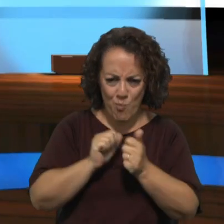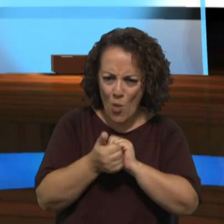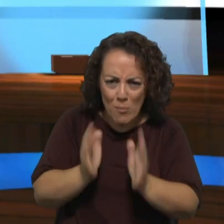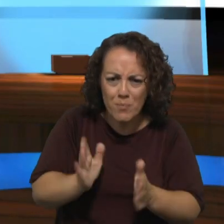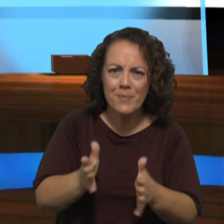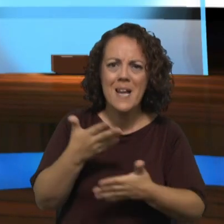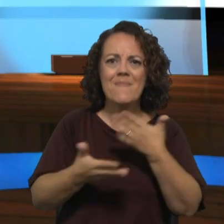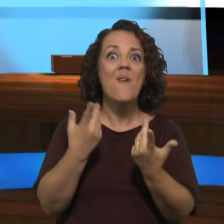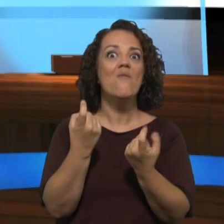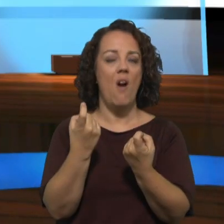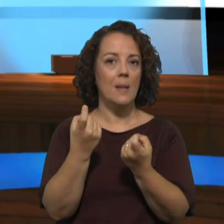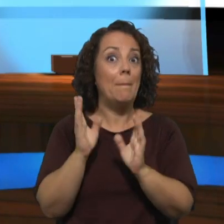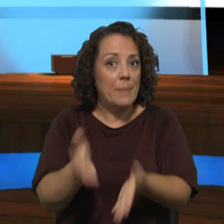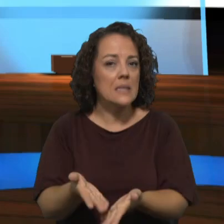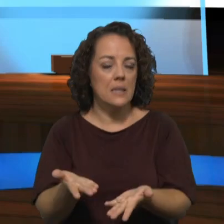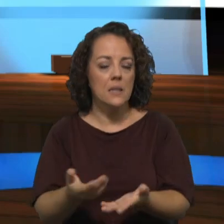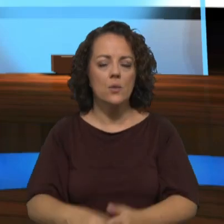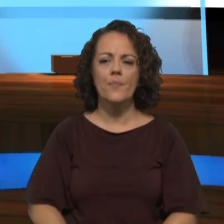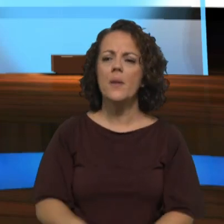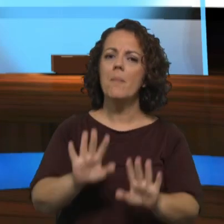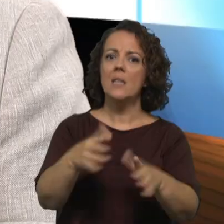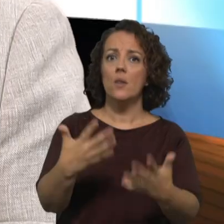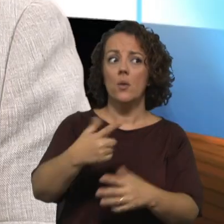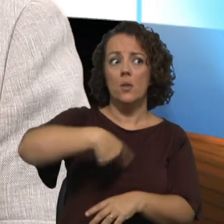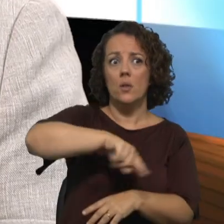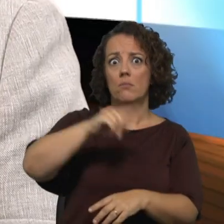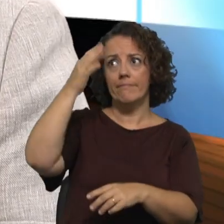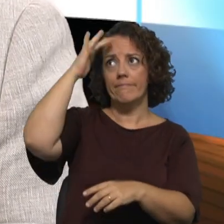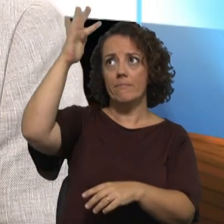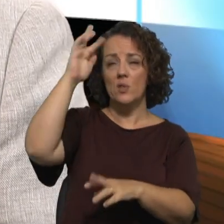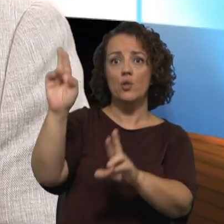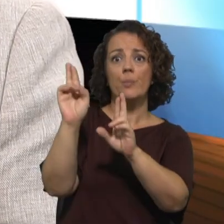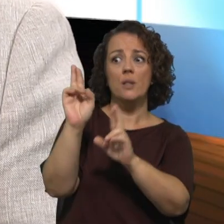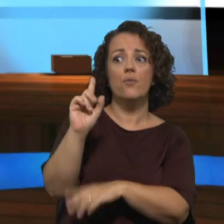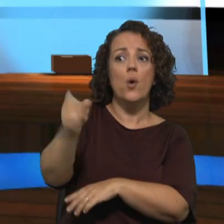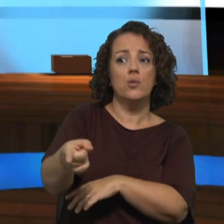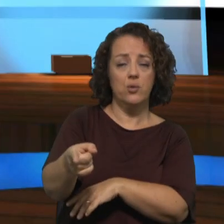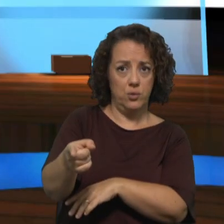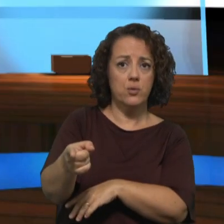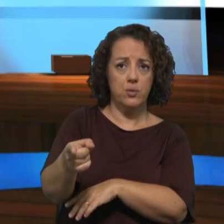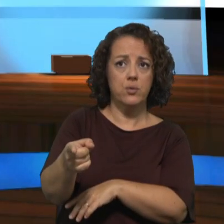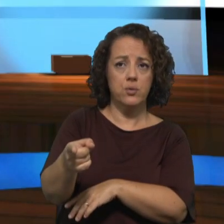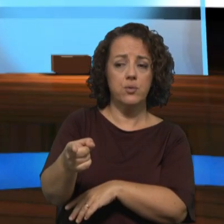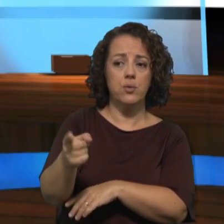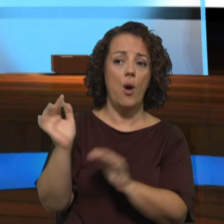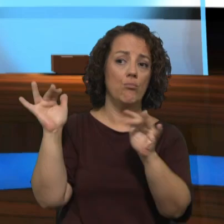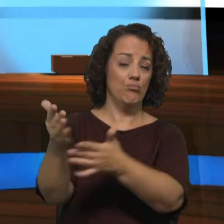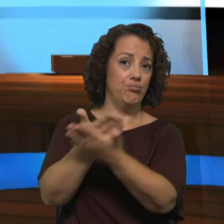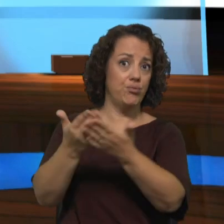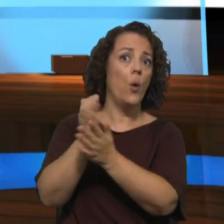desta fase dos trabalhos, também na expectativa do que sairá no final do sínodo.